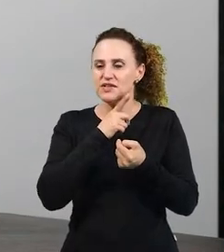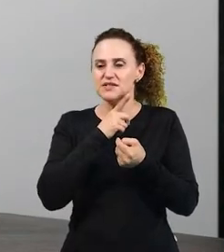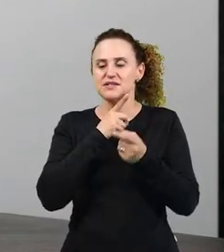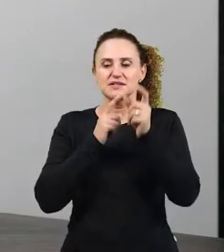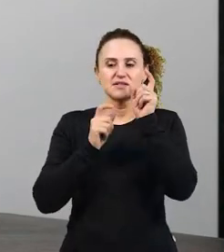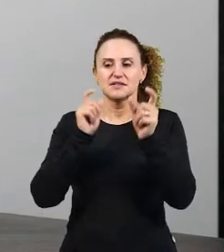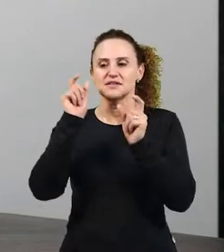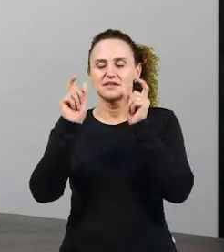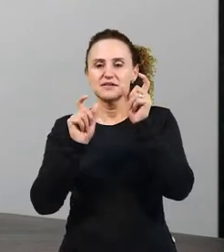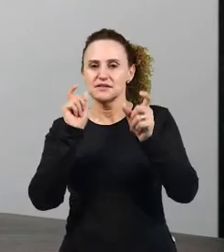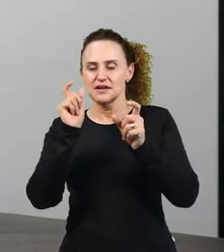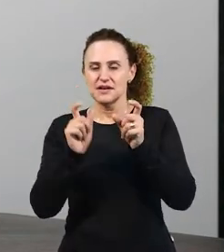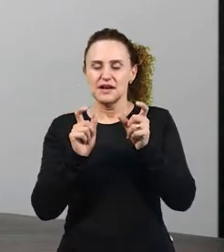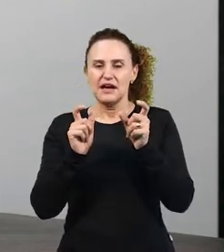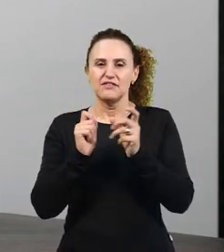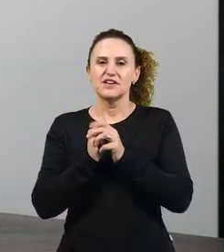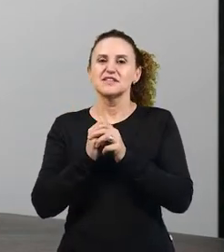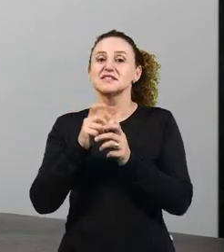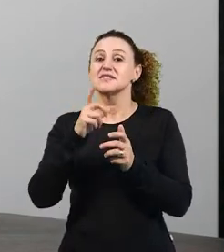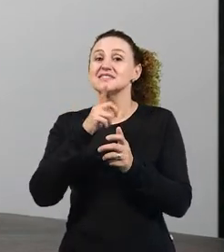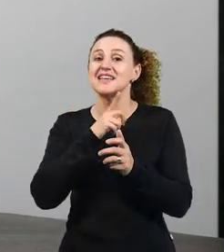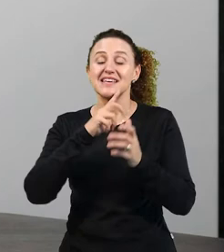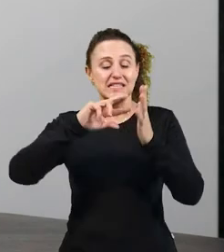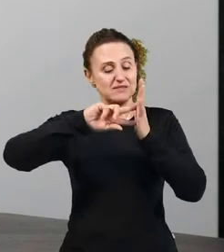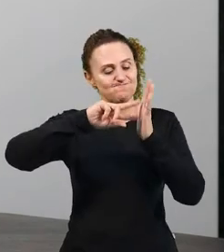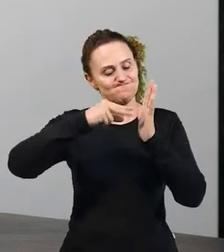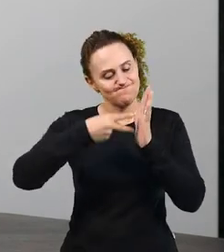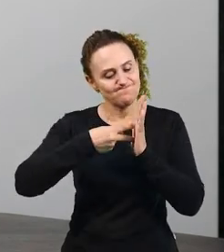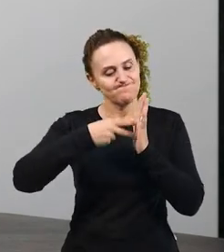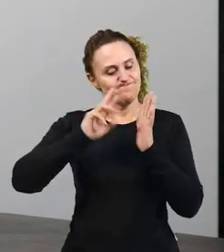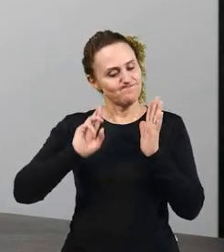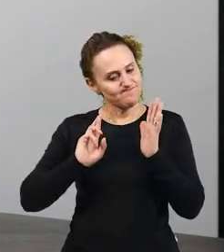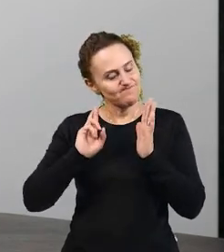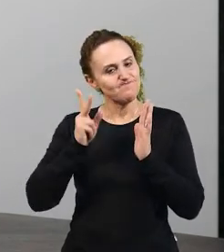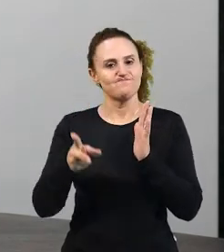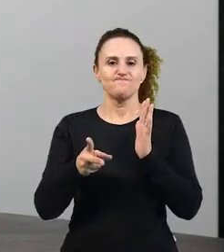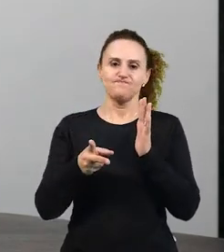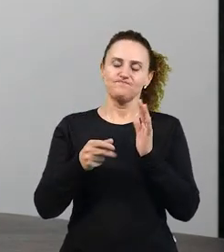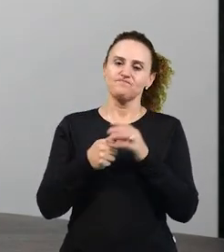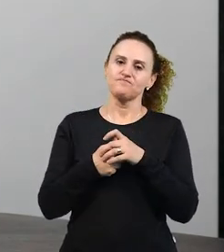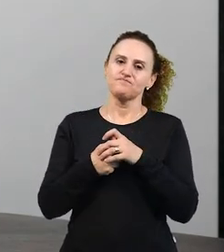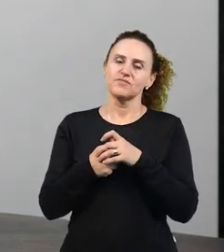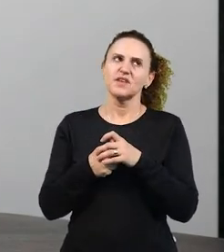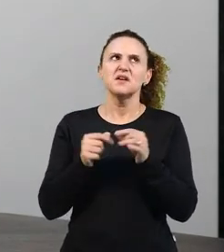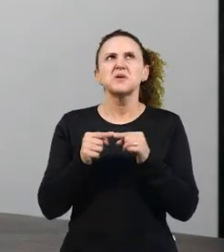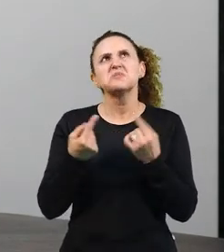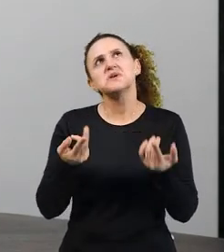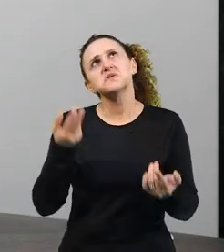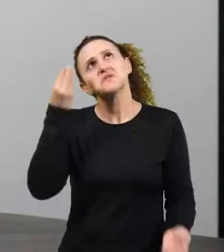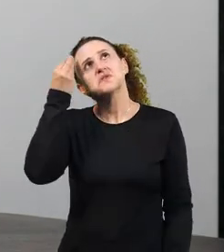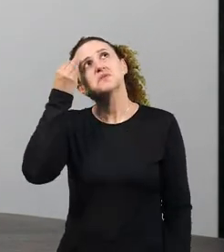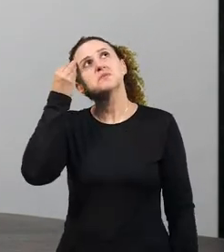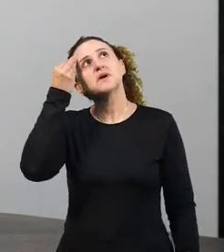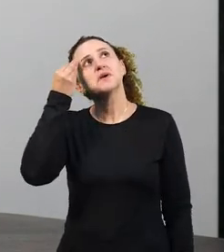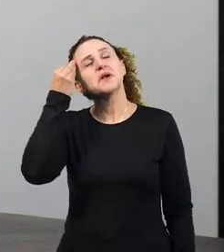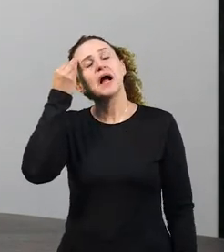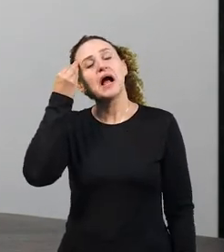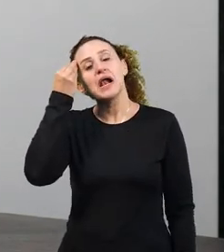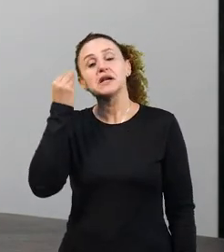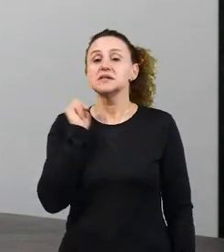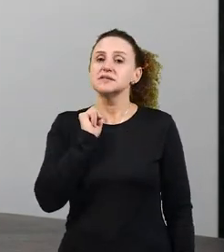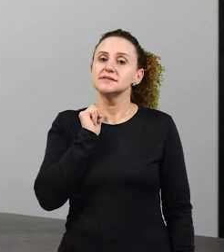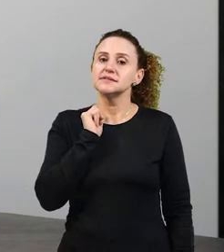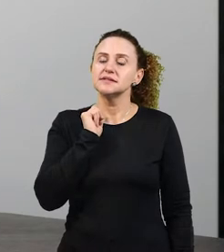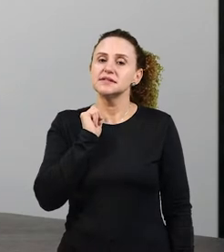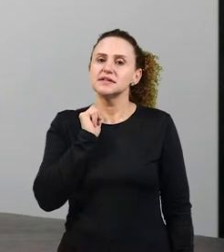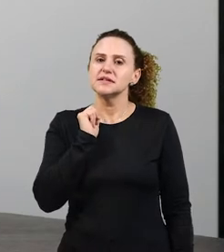são substantivos mas o significado é diferente. Mas se eu for analisar quando eu